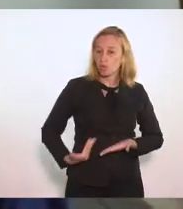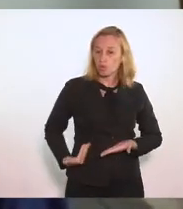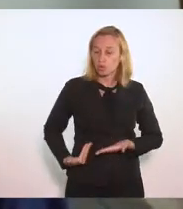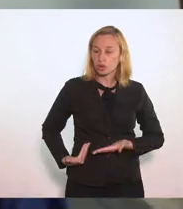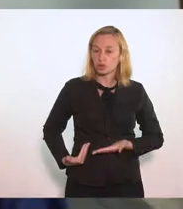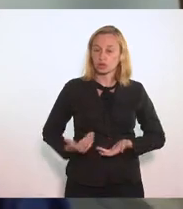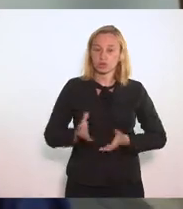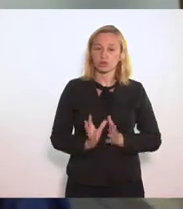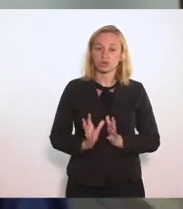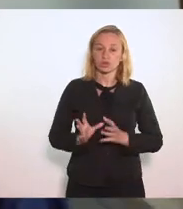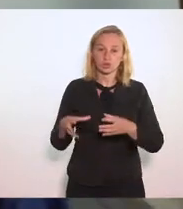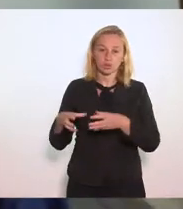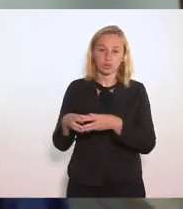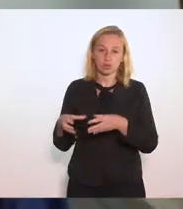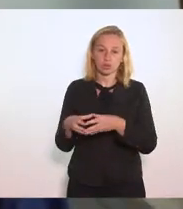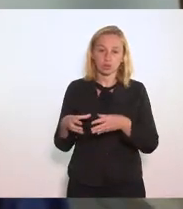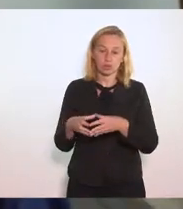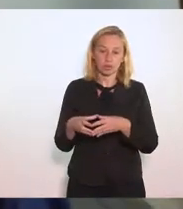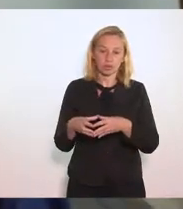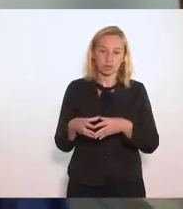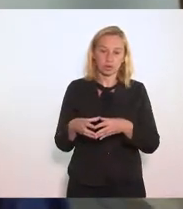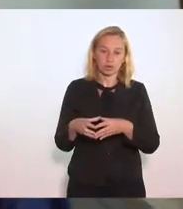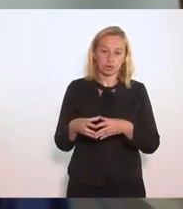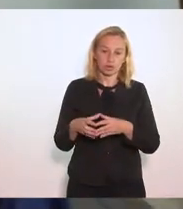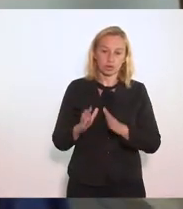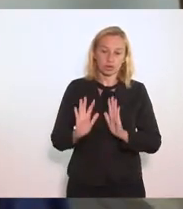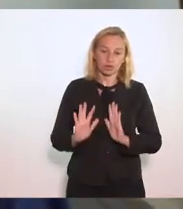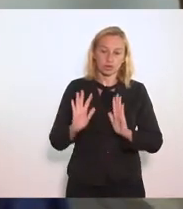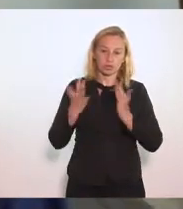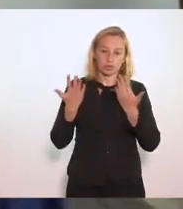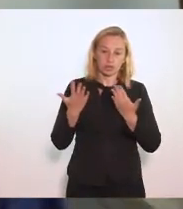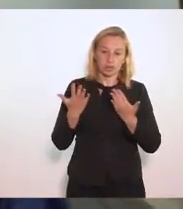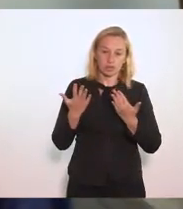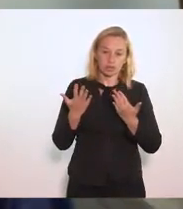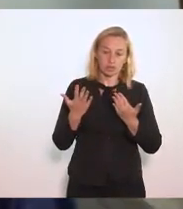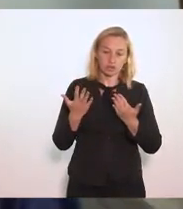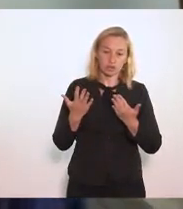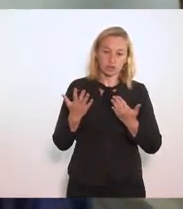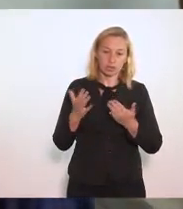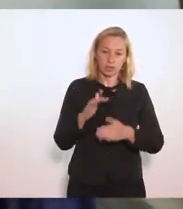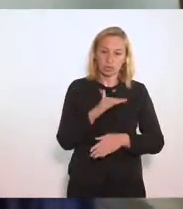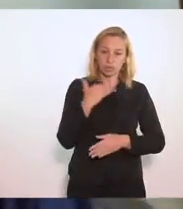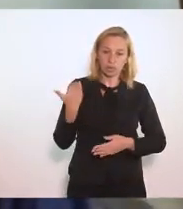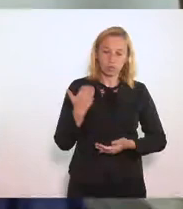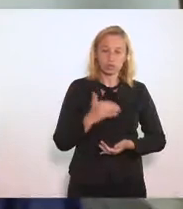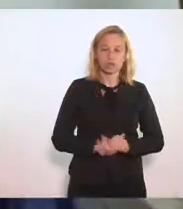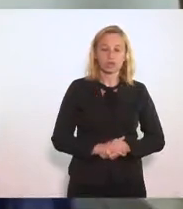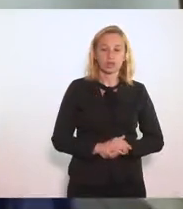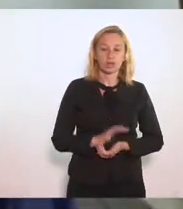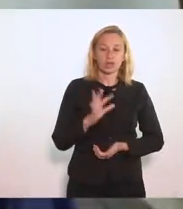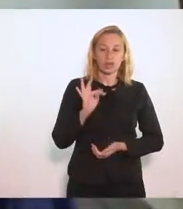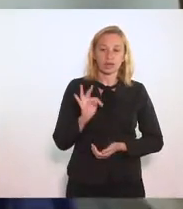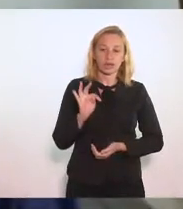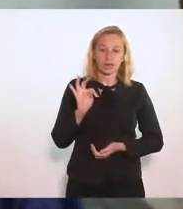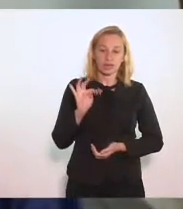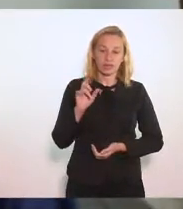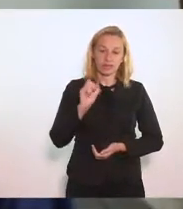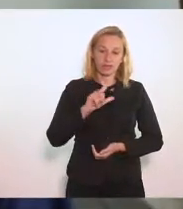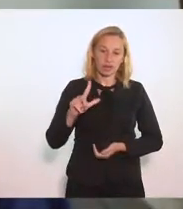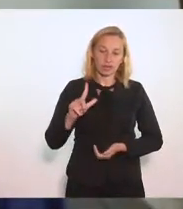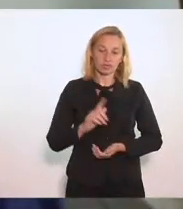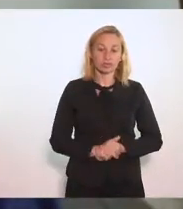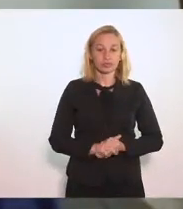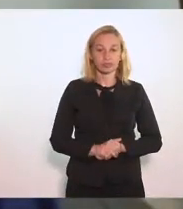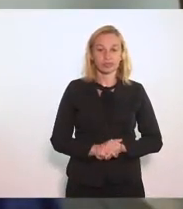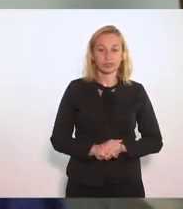Corte Promovem Baile da Ilha Letal Fazendo Uma analogia Com